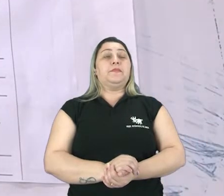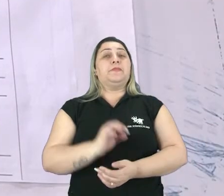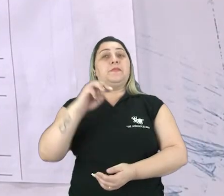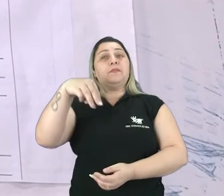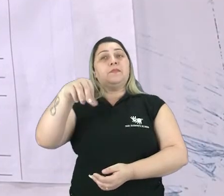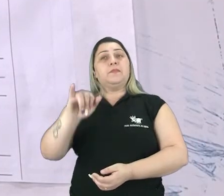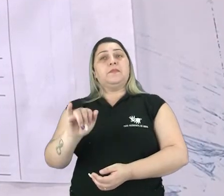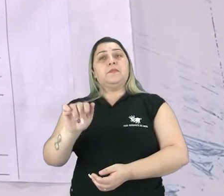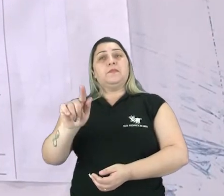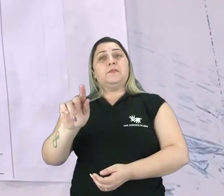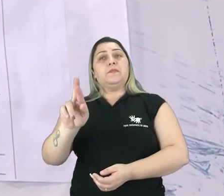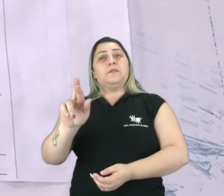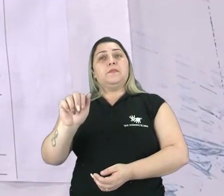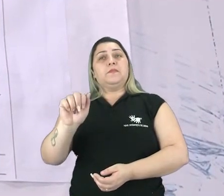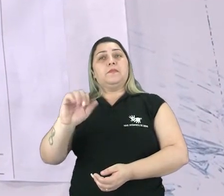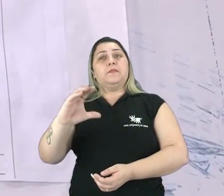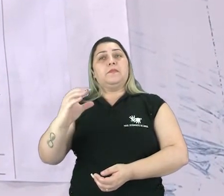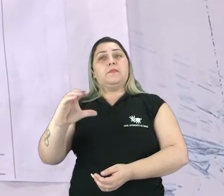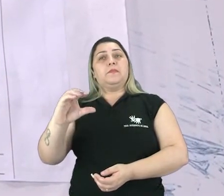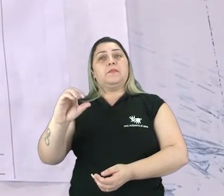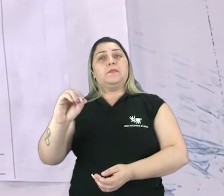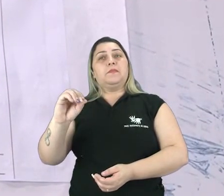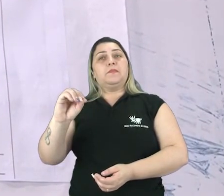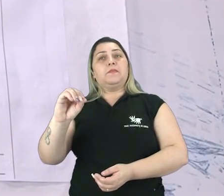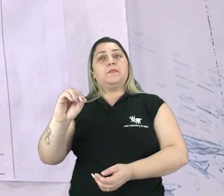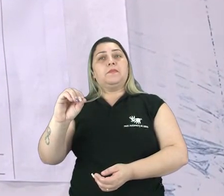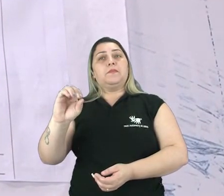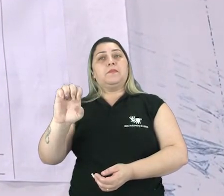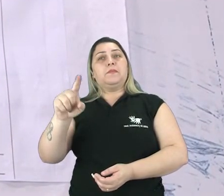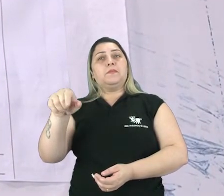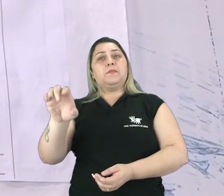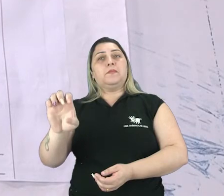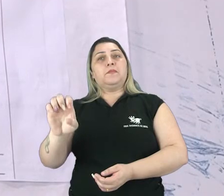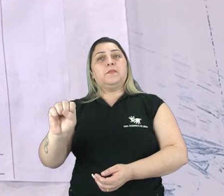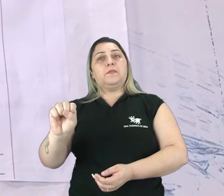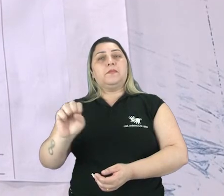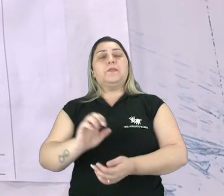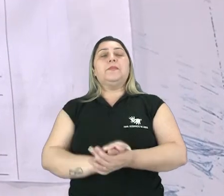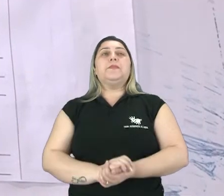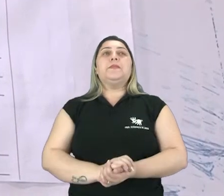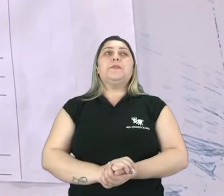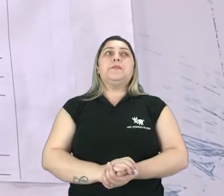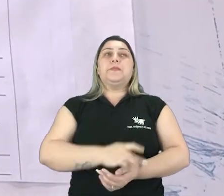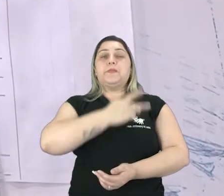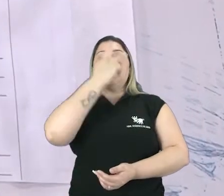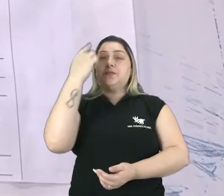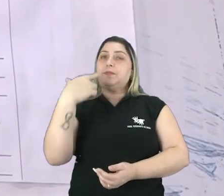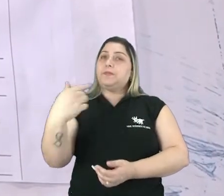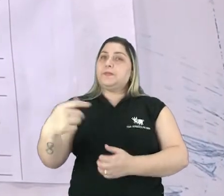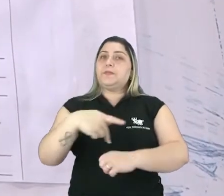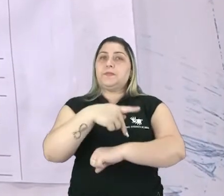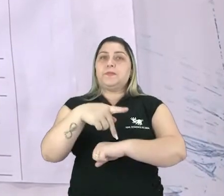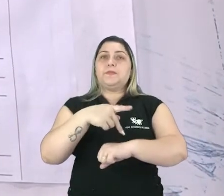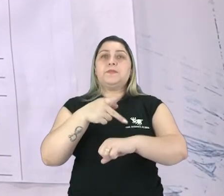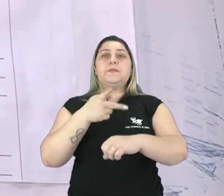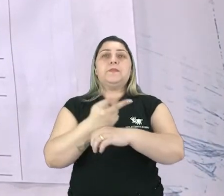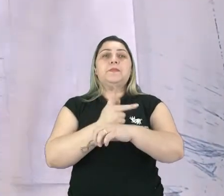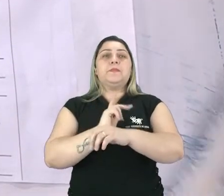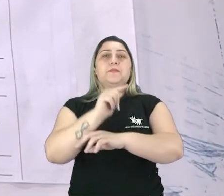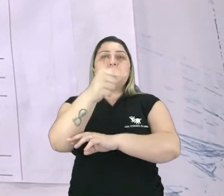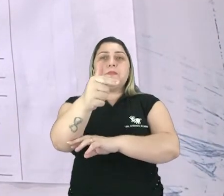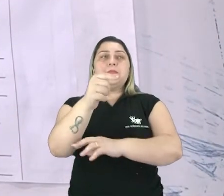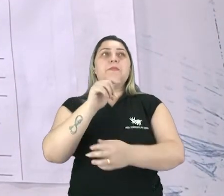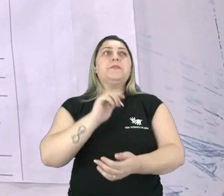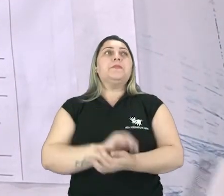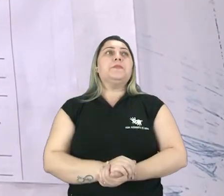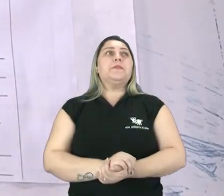Migrações. Nós estamos falando sobre migrações. Tá. Ele cita. Pessoas que saem do seu país. Em direção a outro. São migrações.